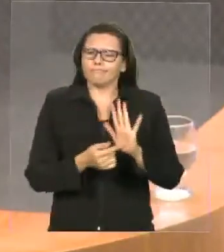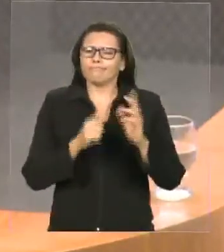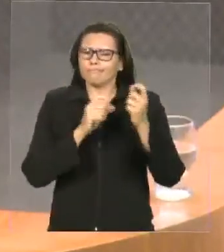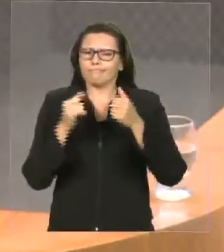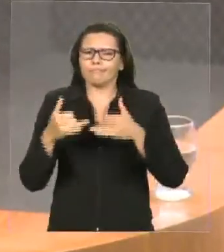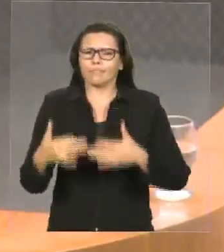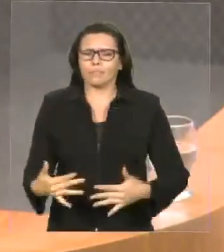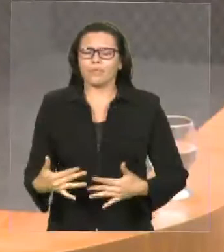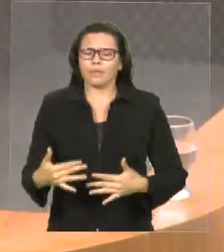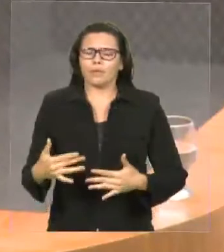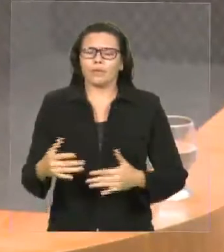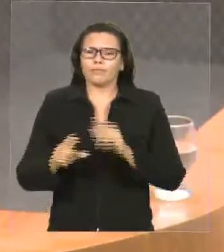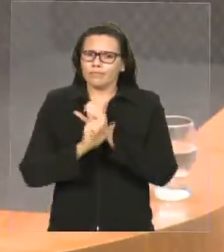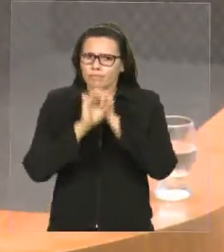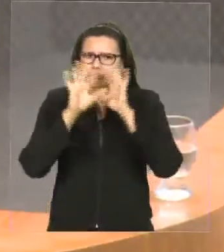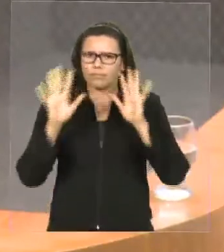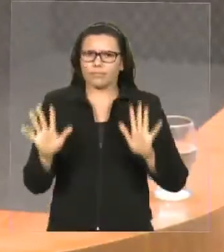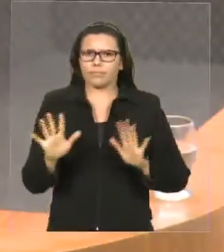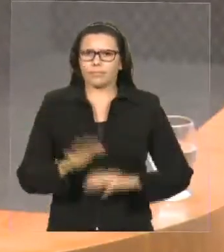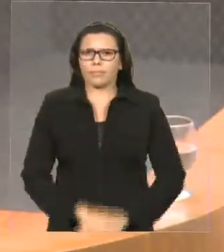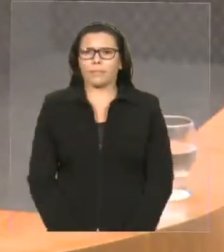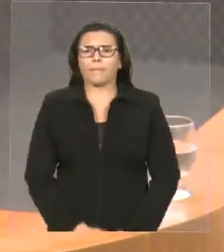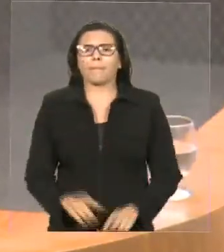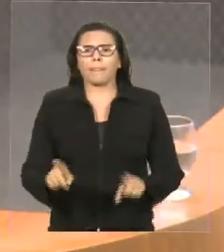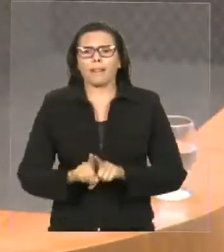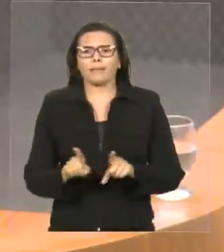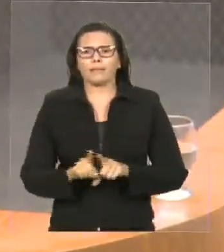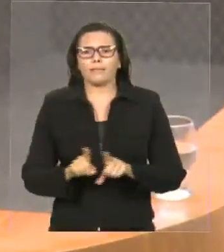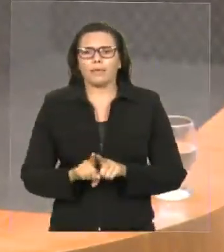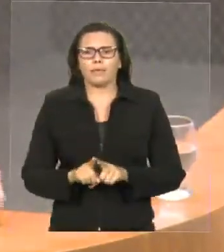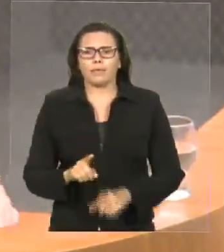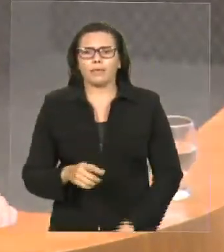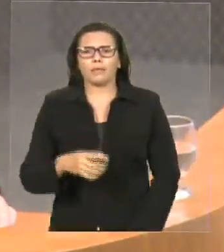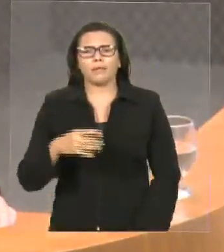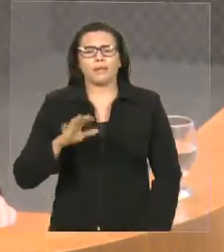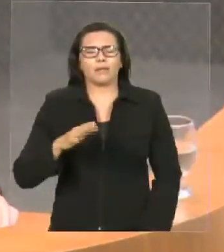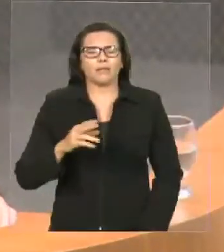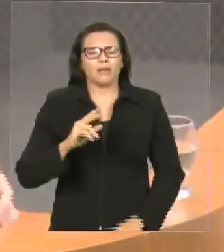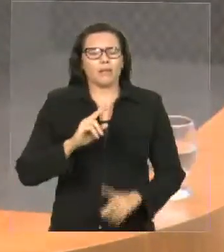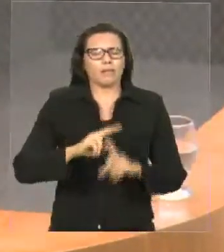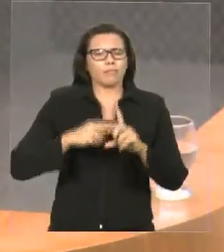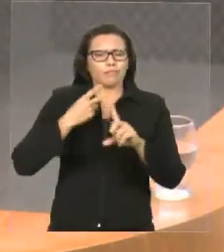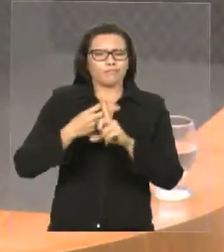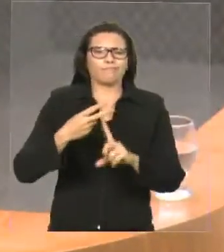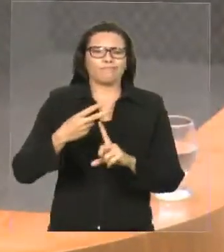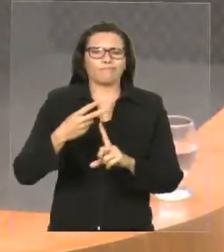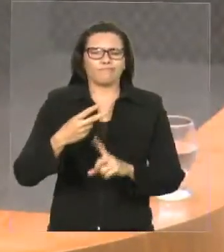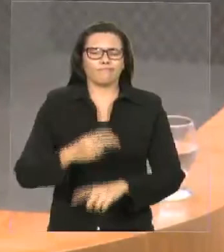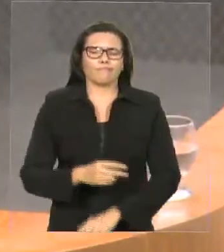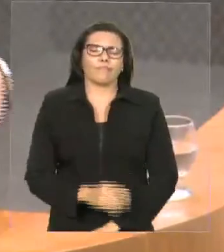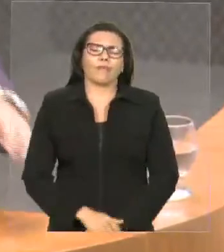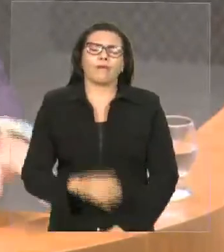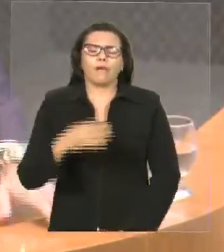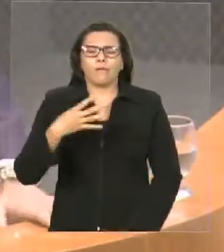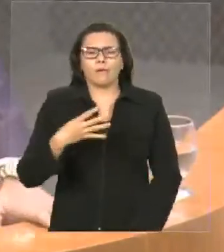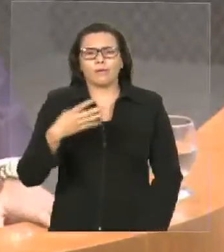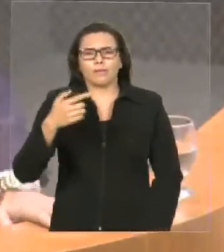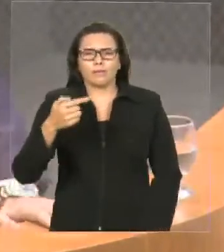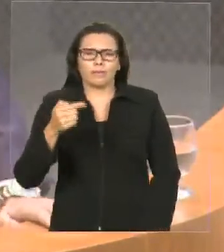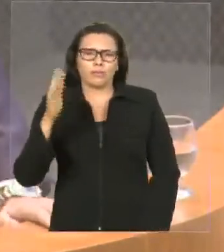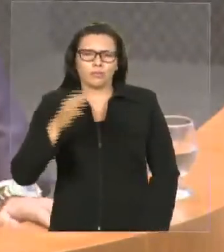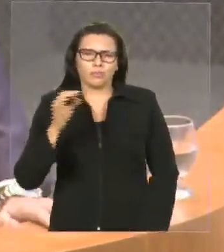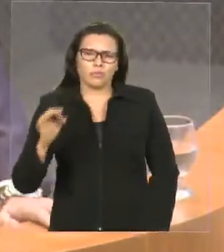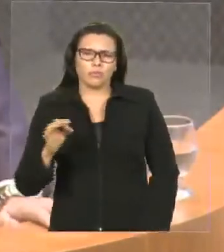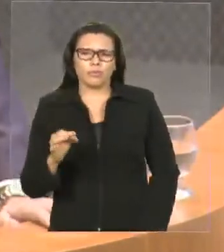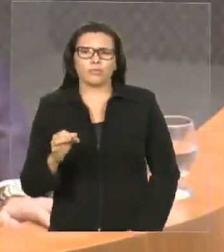aumentaram consideravelmente, que estão aumentando, com previsão de aumento de 47%, assim como todas as outras questões